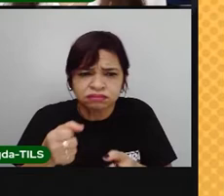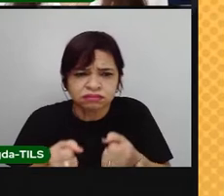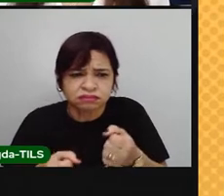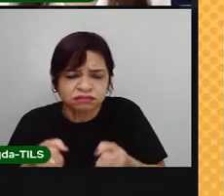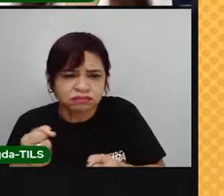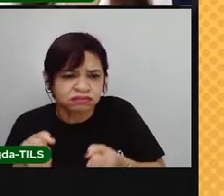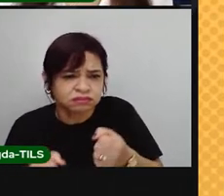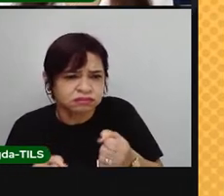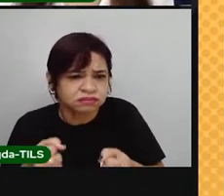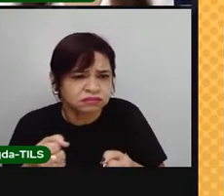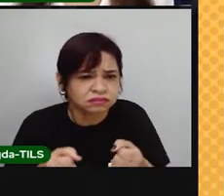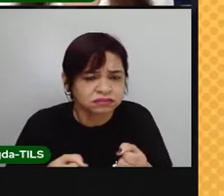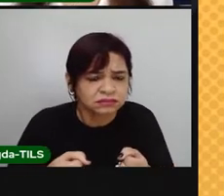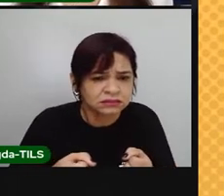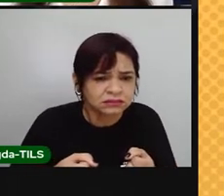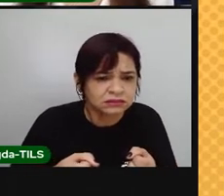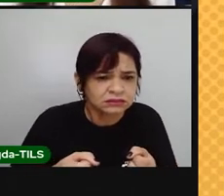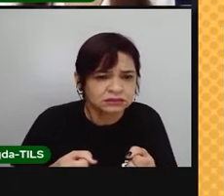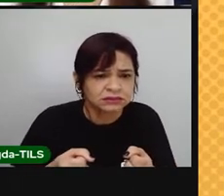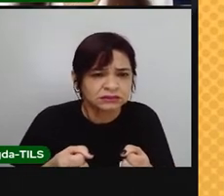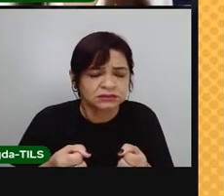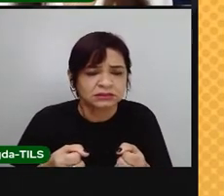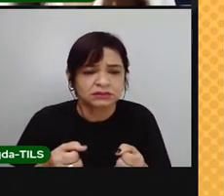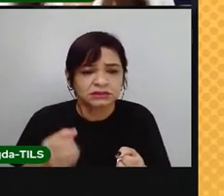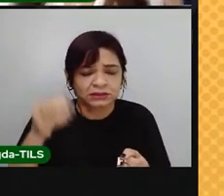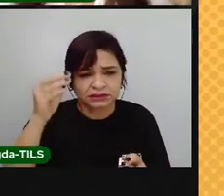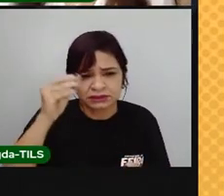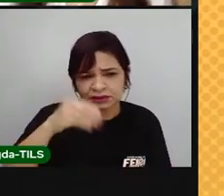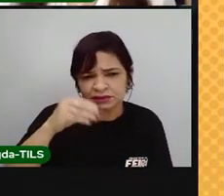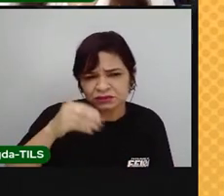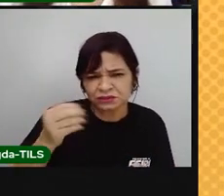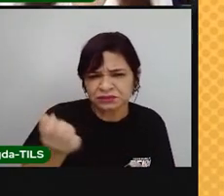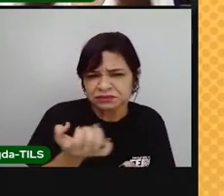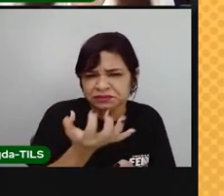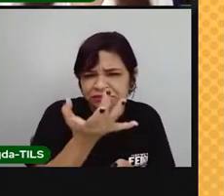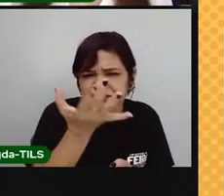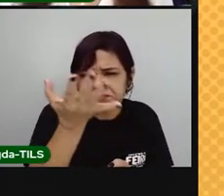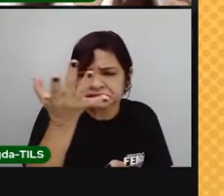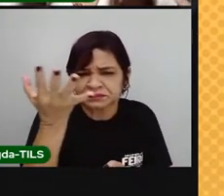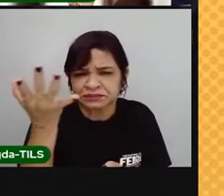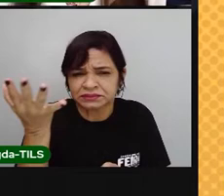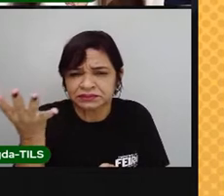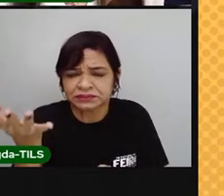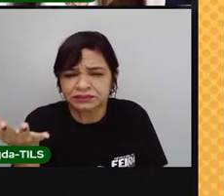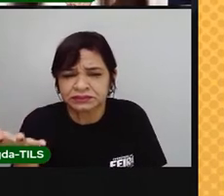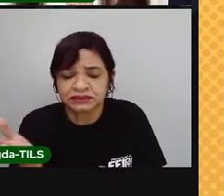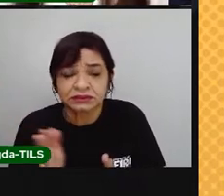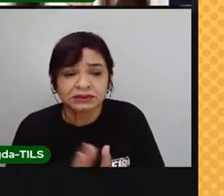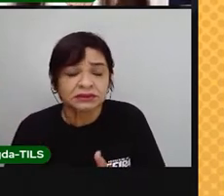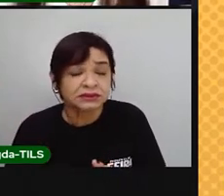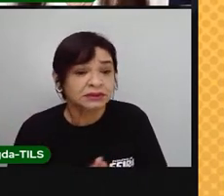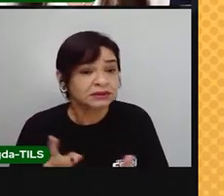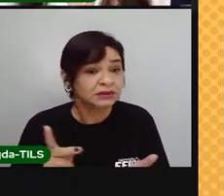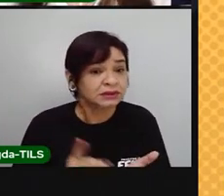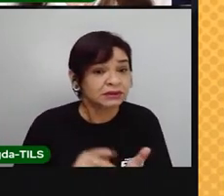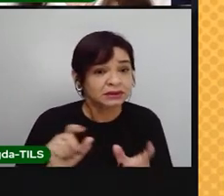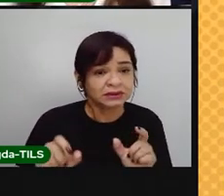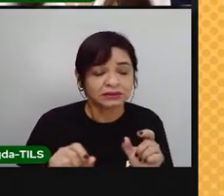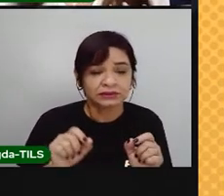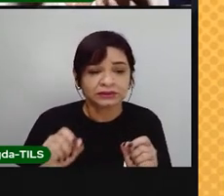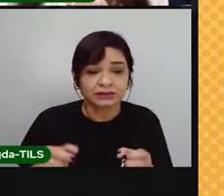combustíveis fósseis, que eles são altamente poluentes. E o que são esses combustíveis fósseis, na verdade, são aqueles da base de